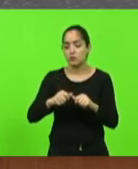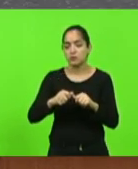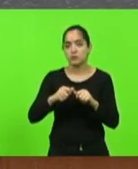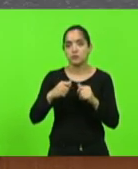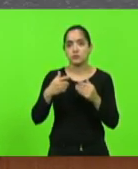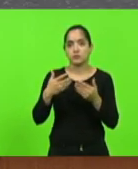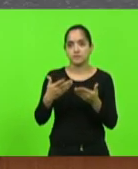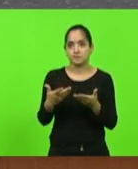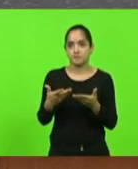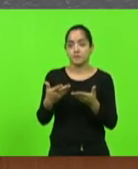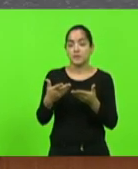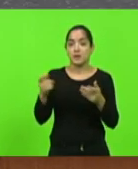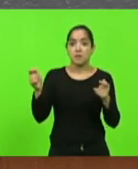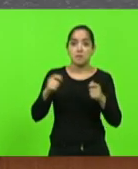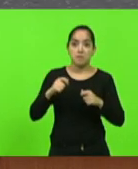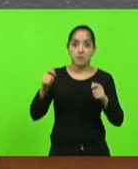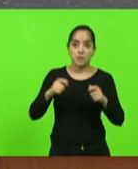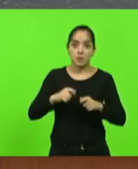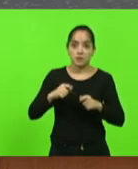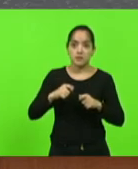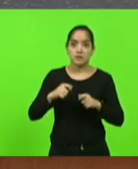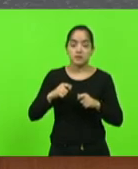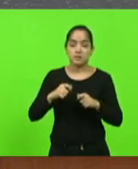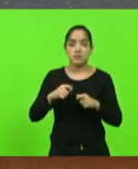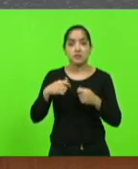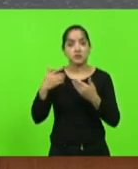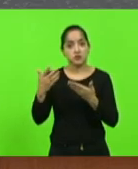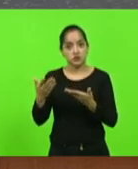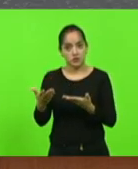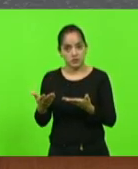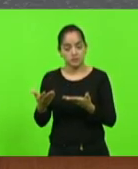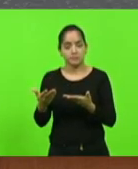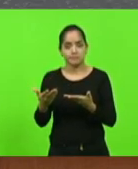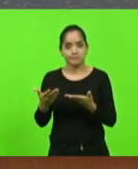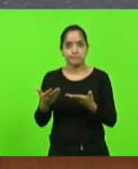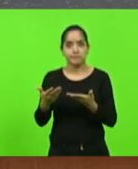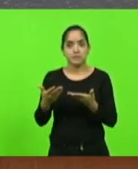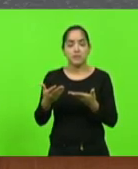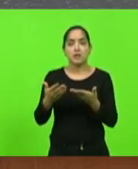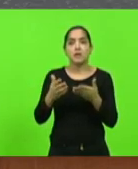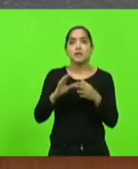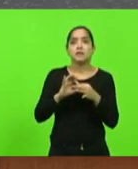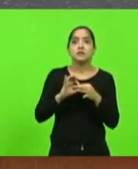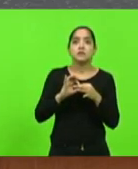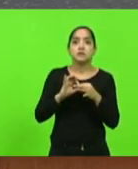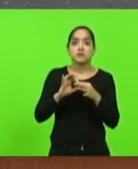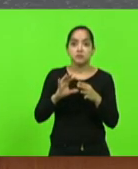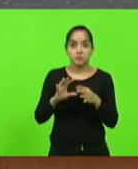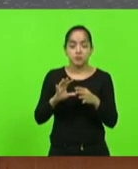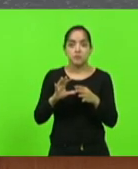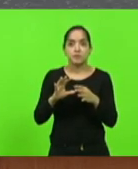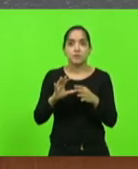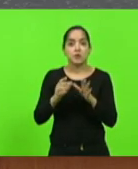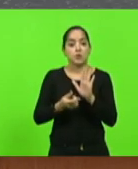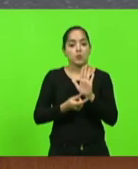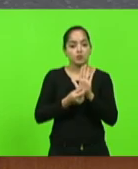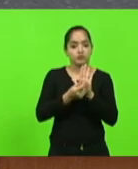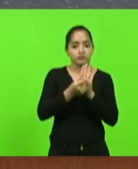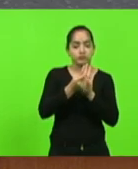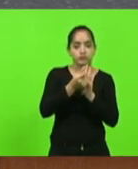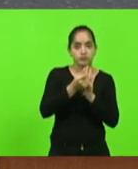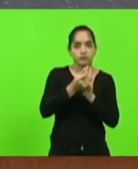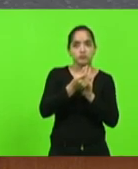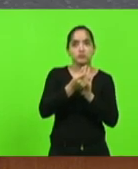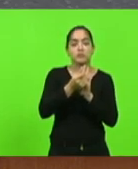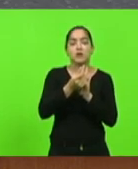possa também já que a Secretaria dispõe sim do maior orçamento do Estado possa